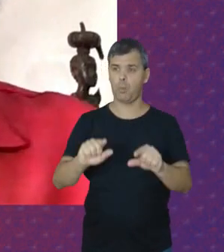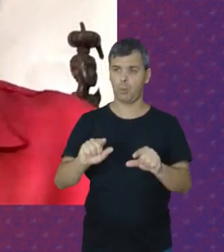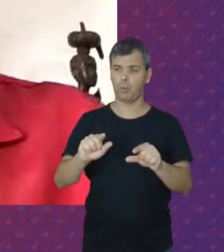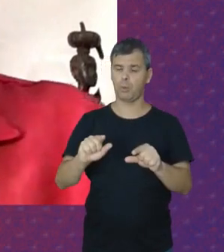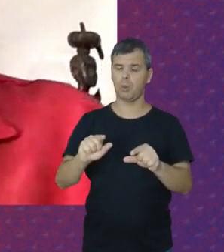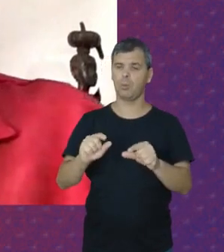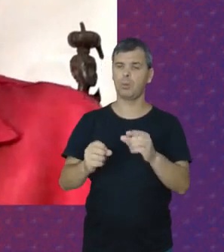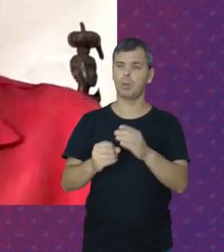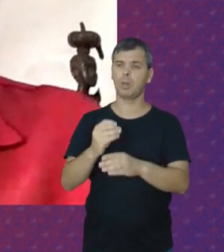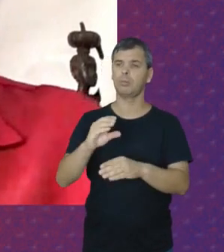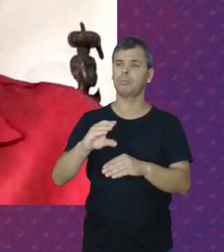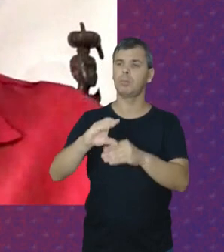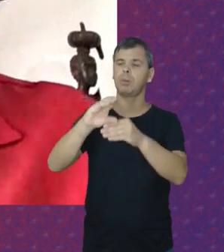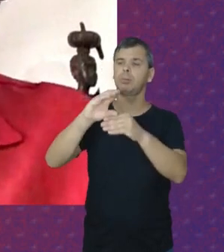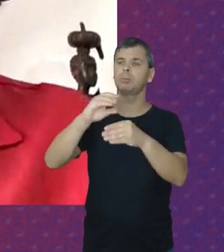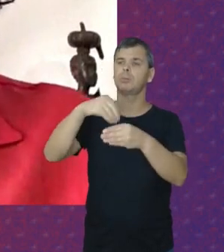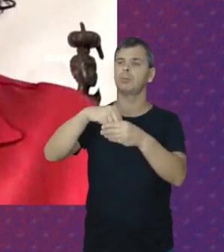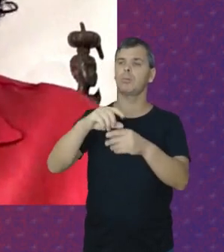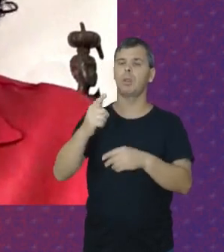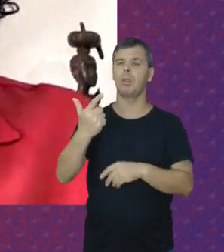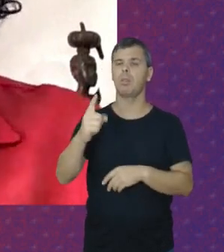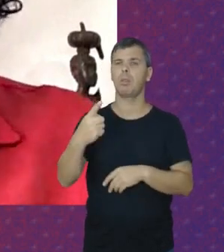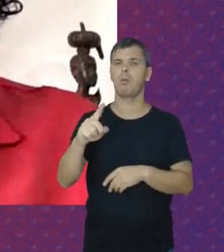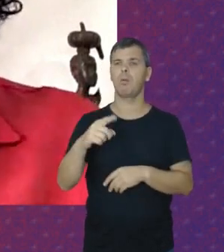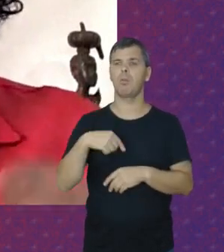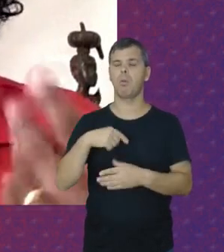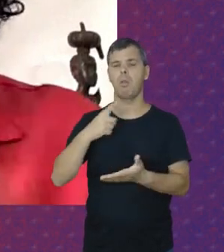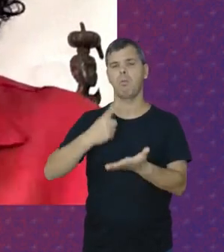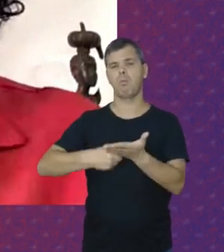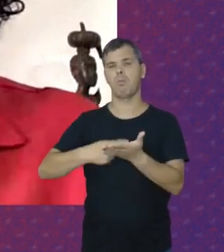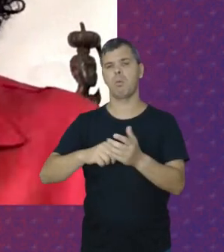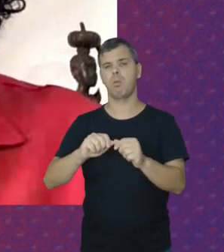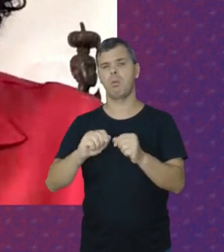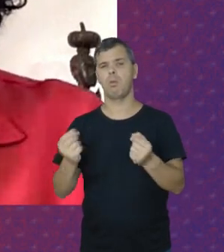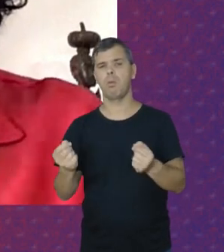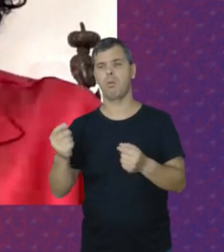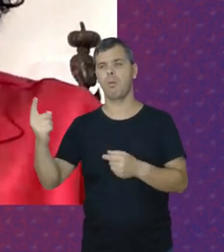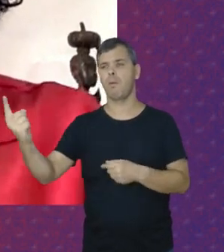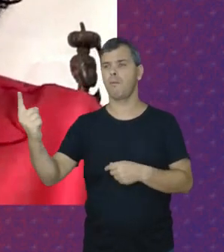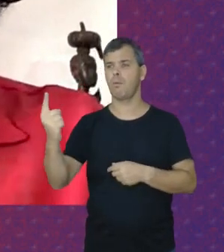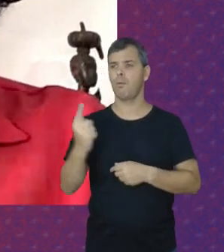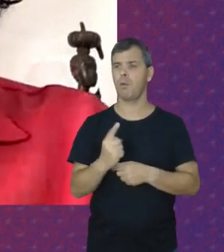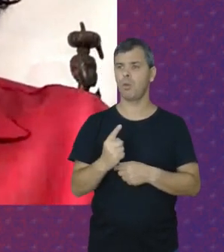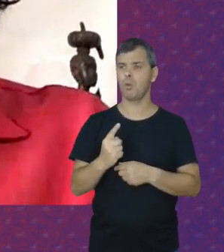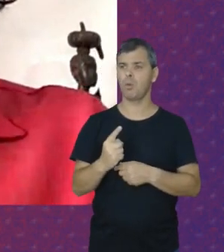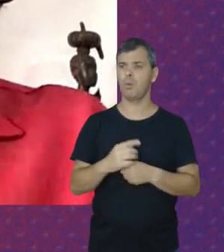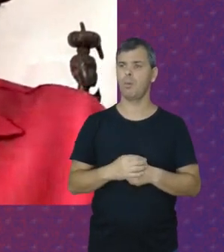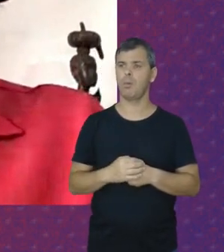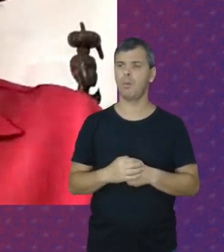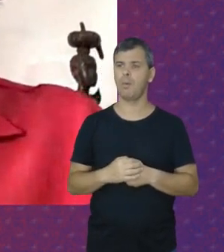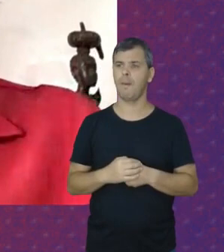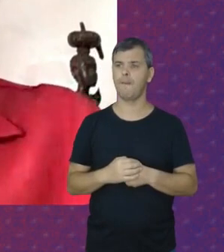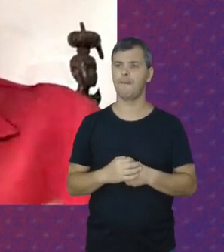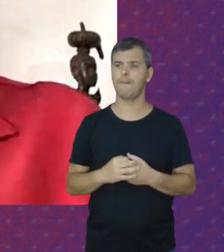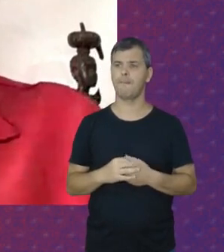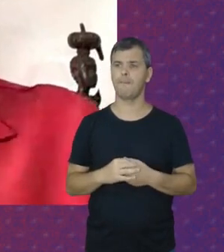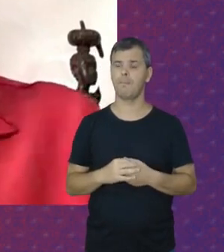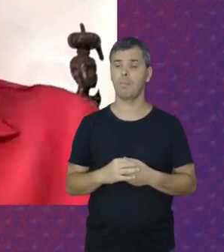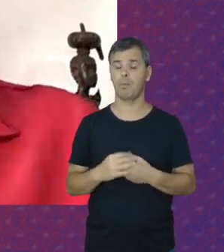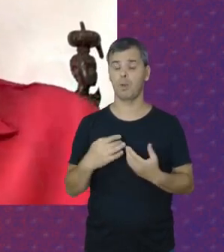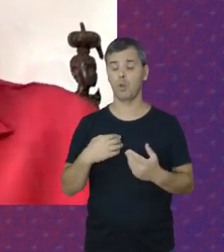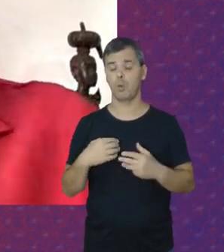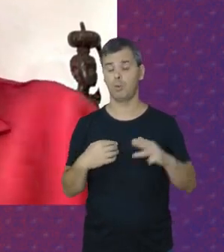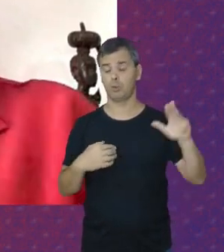Na Constituição Claro Não era Cumprida Então veio O governo De